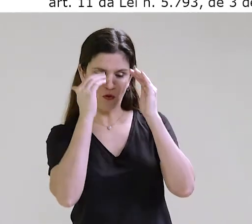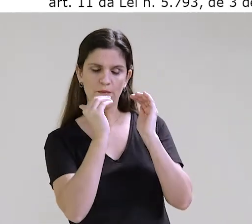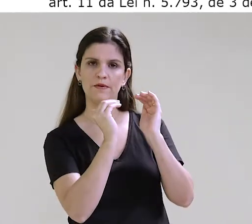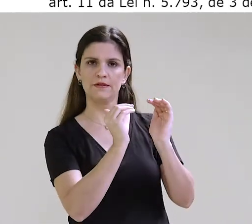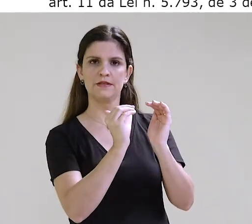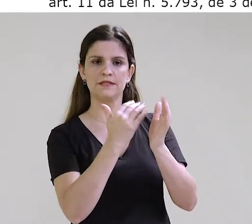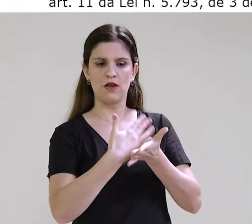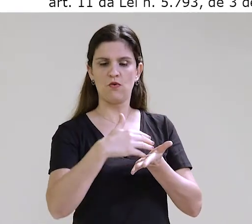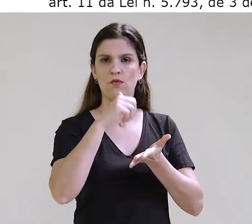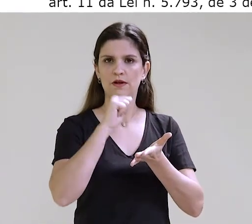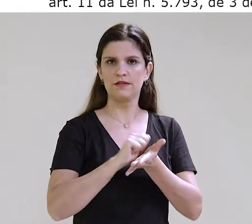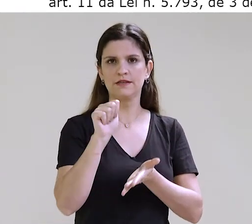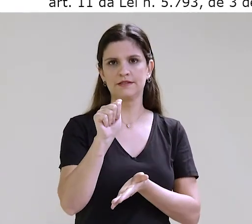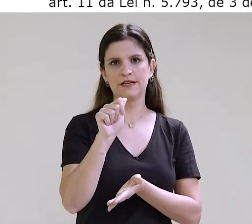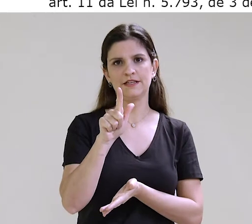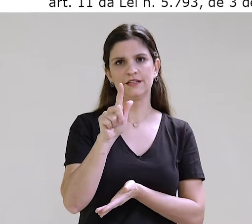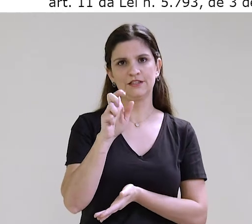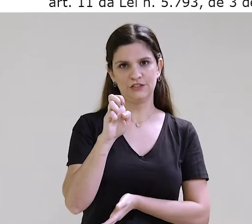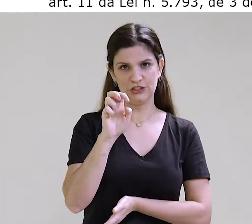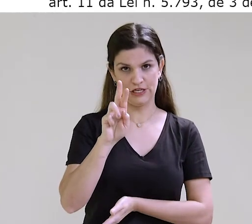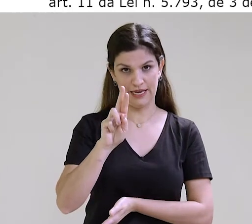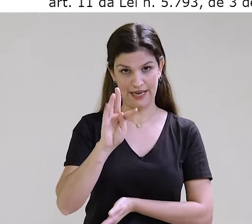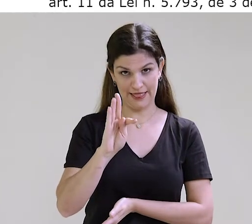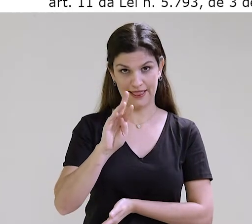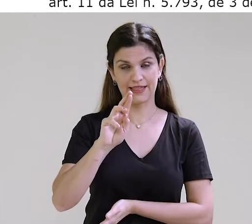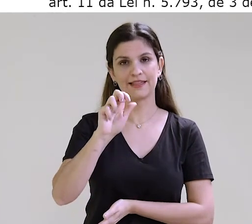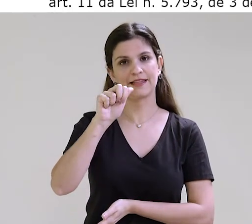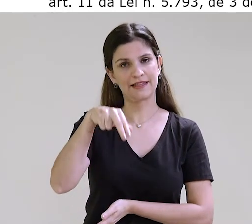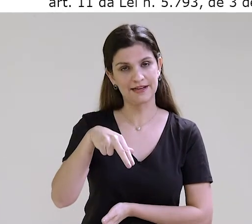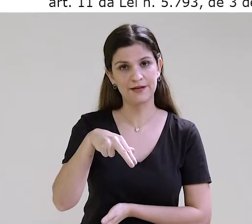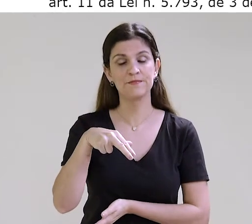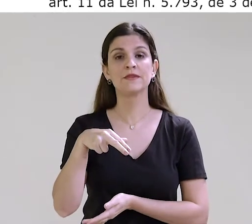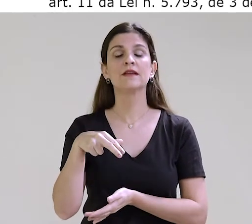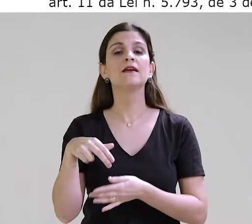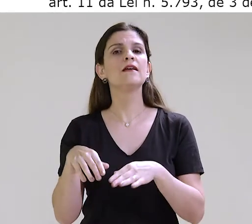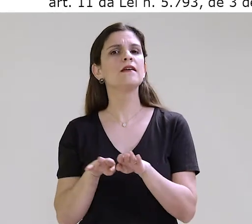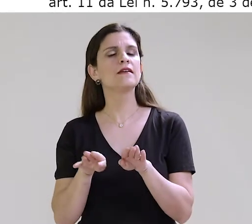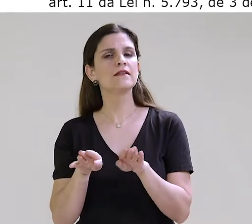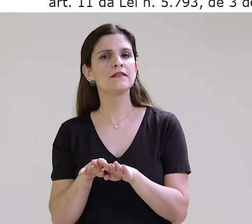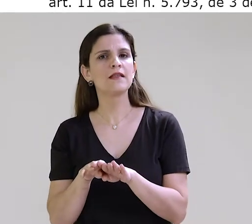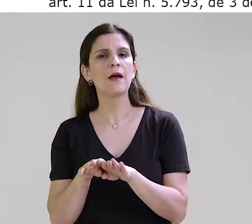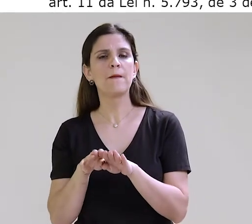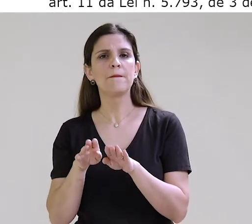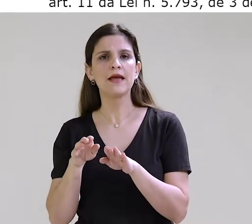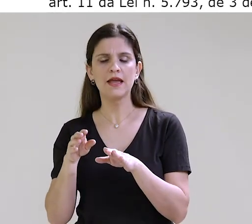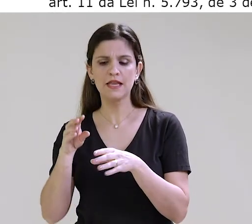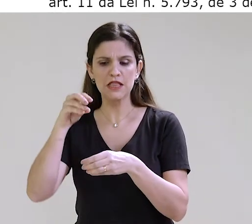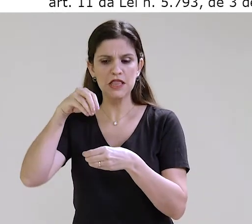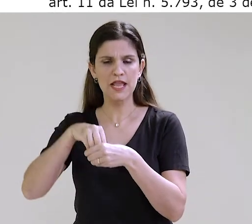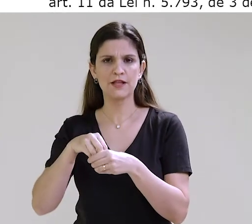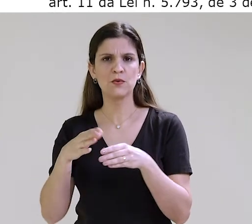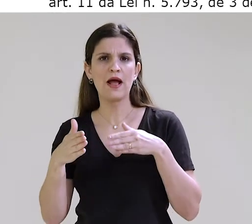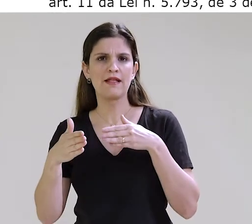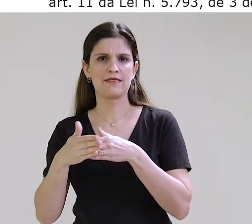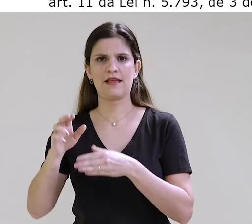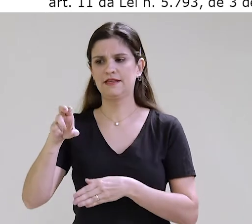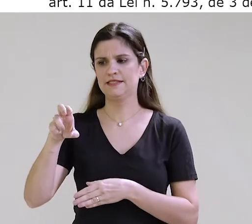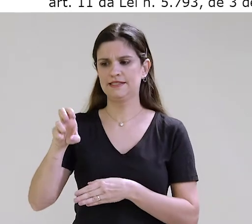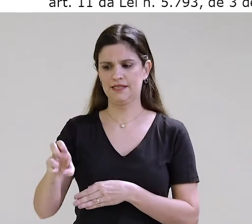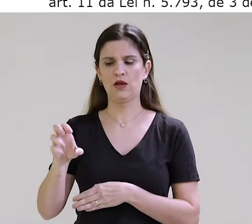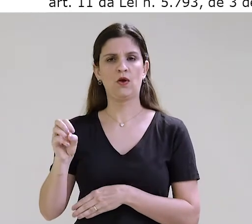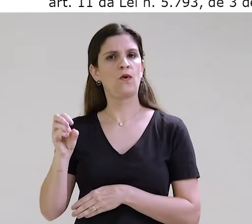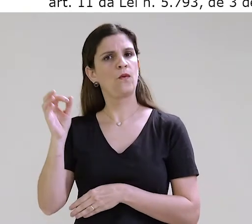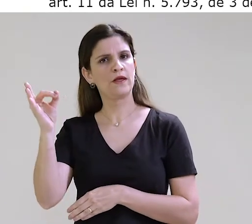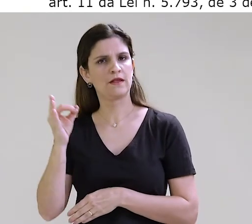desde que os proprietários estejam cadastrados na Agetran, podendo transportar passageiros considerando a ocupação